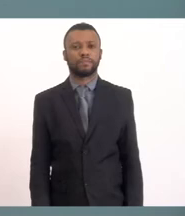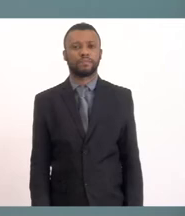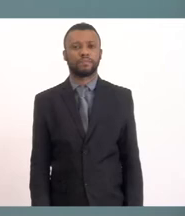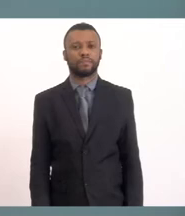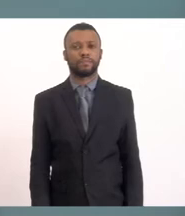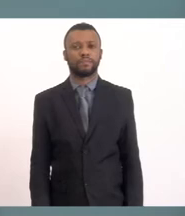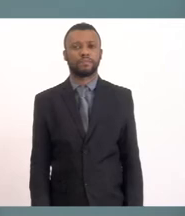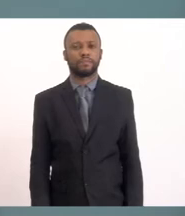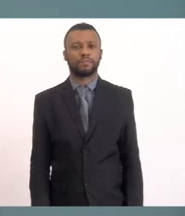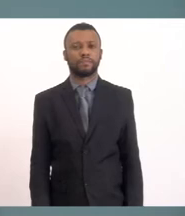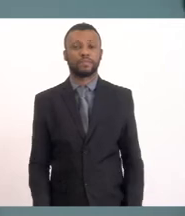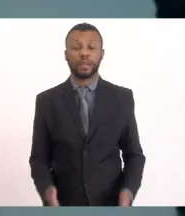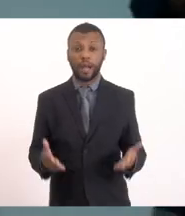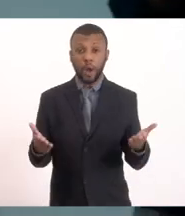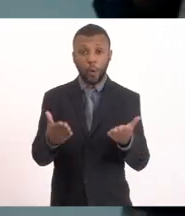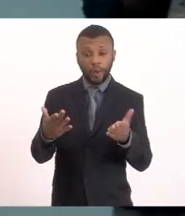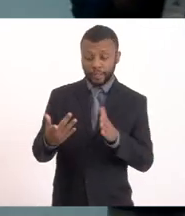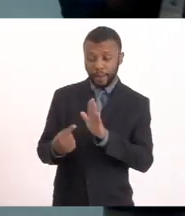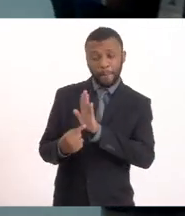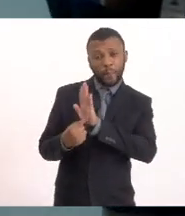Está aparecendo agora Vocês estão vendo?